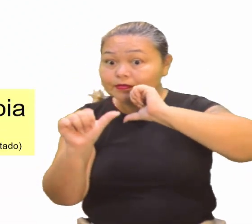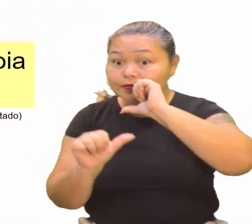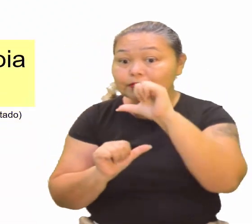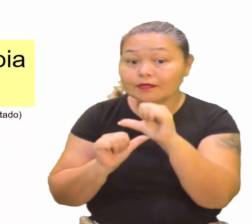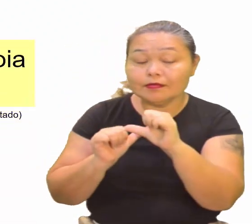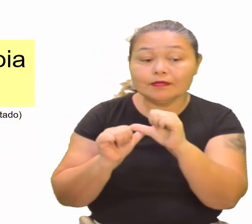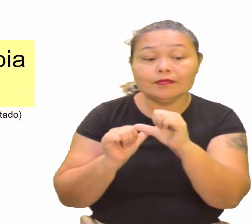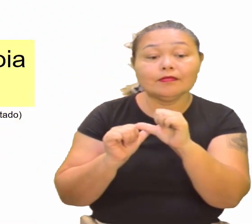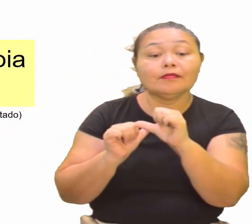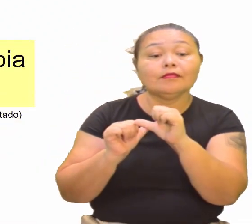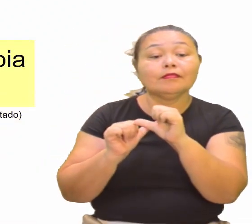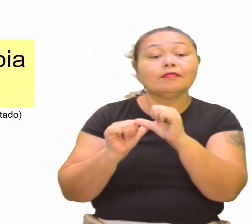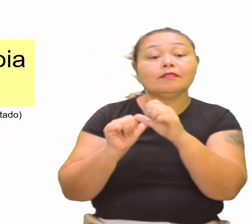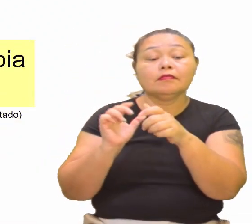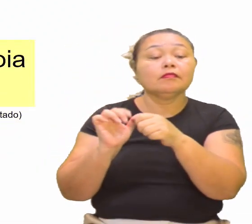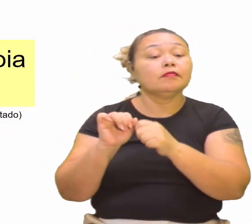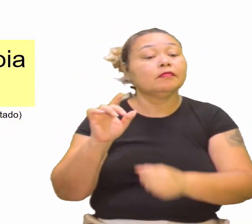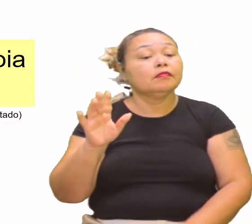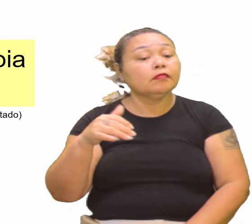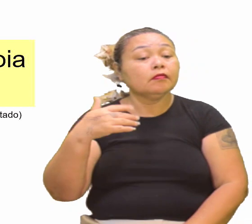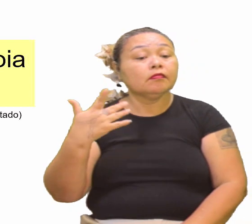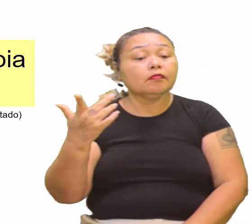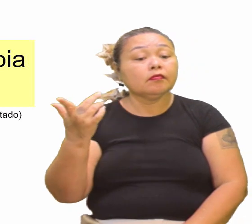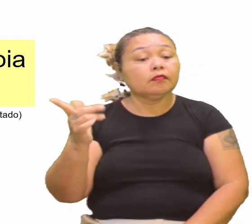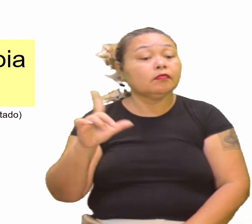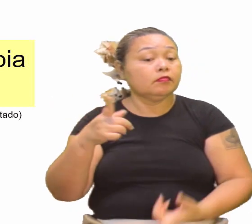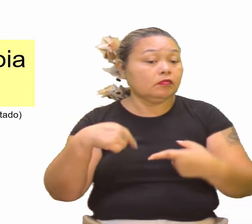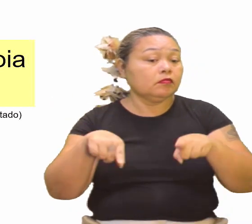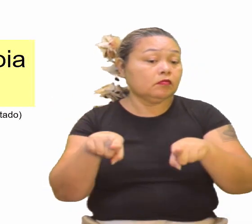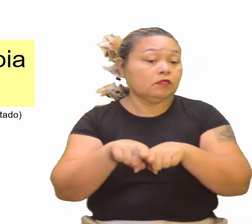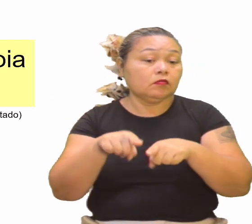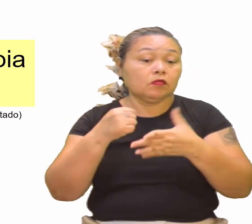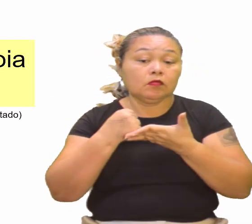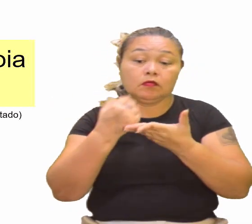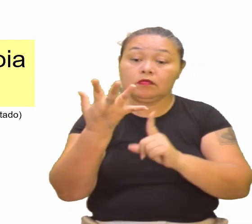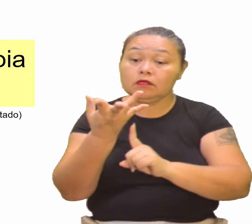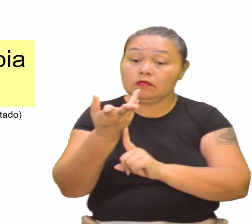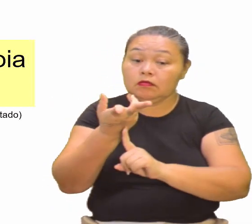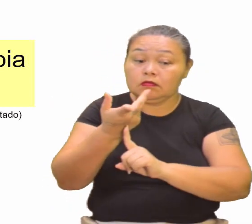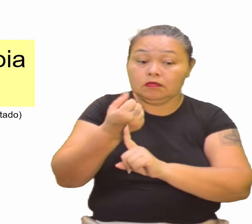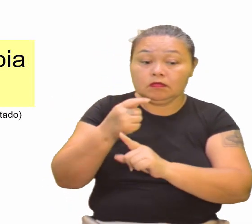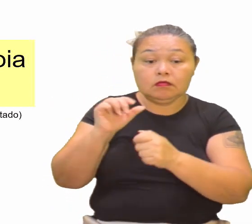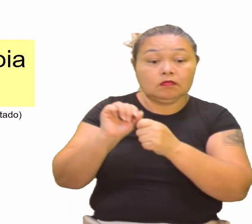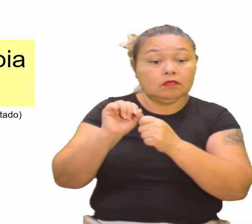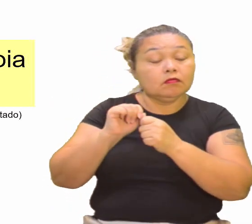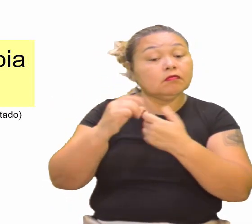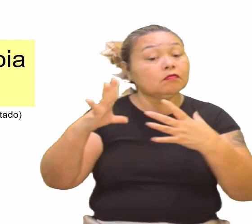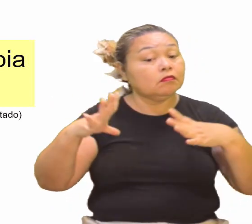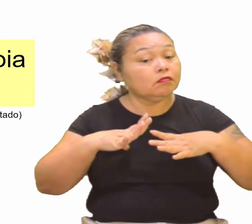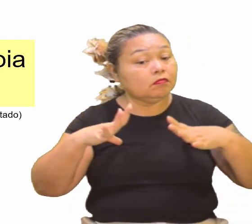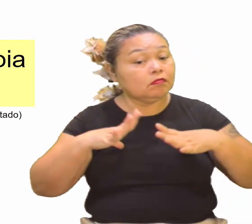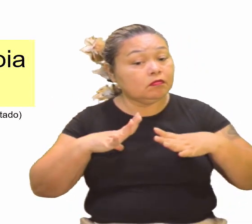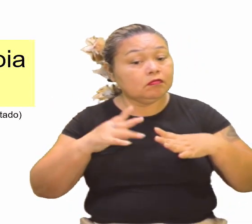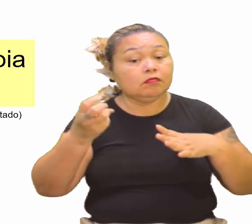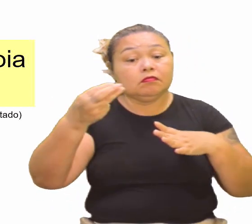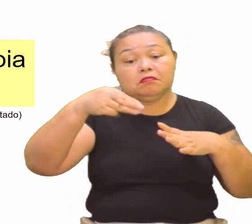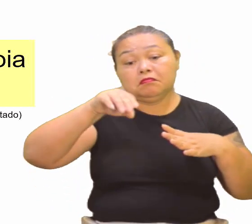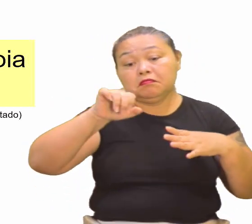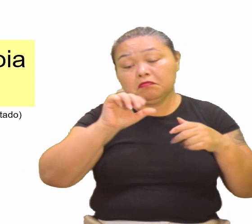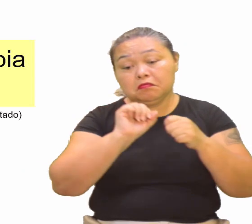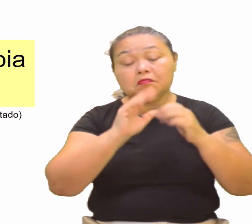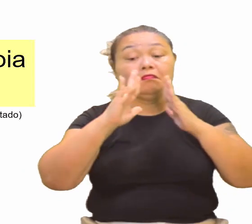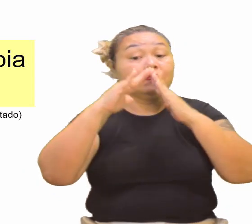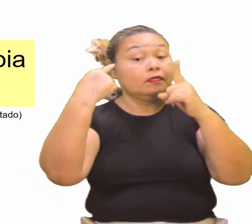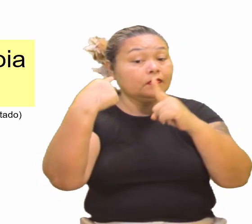E o universo, ele é infinito. Gente, também veio a questão do apoio às artes, né? Nas cidades, as cenas, a